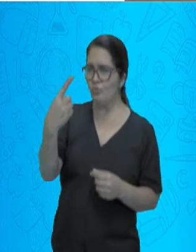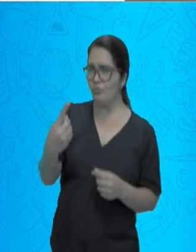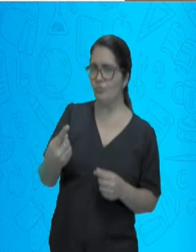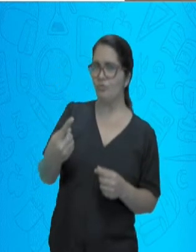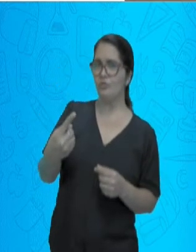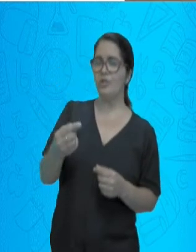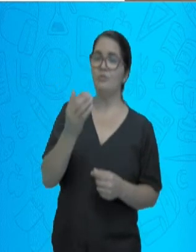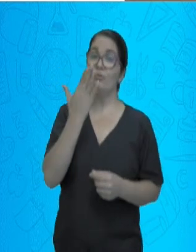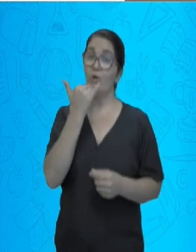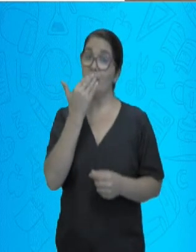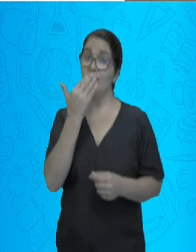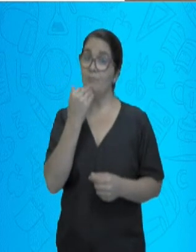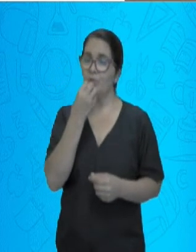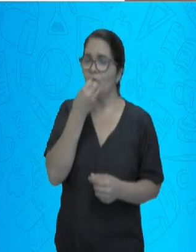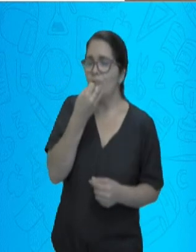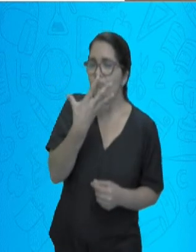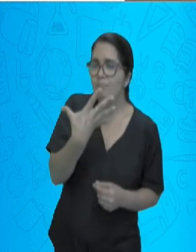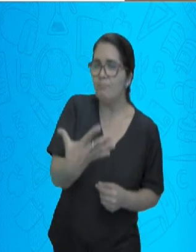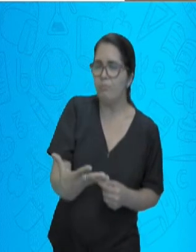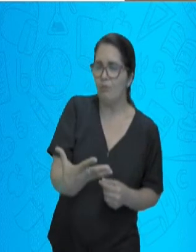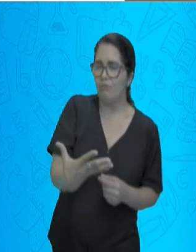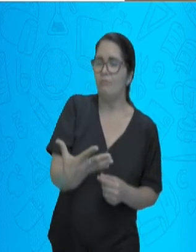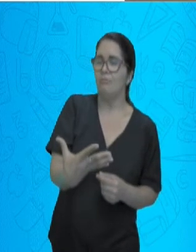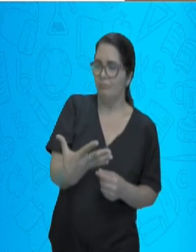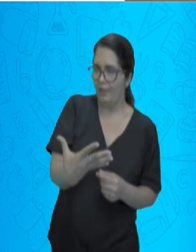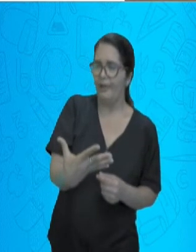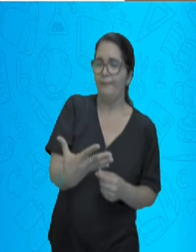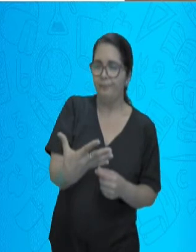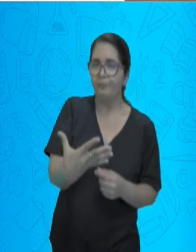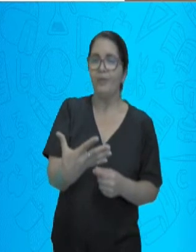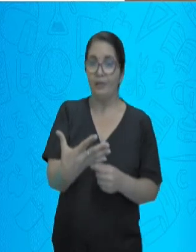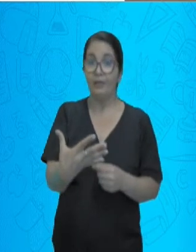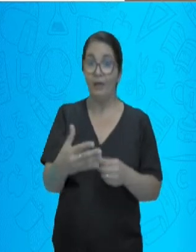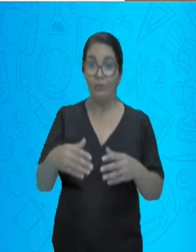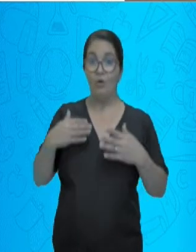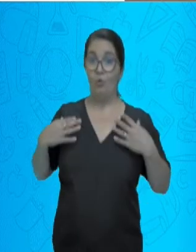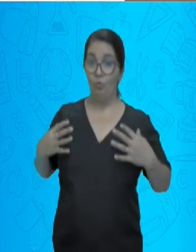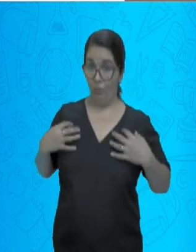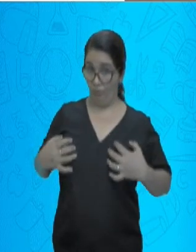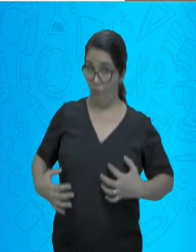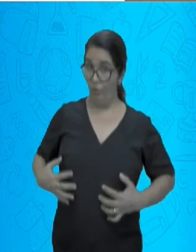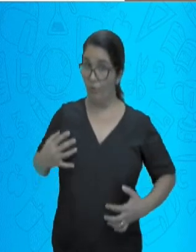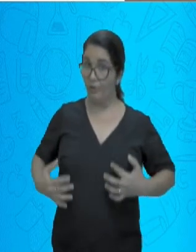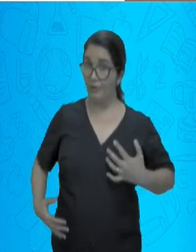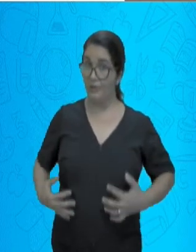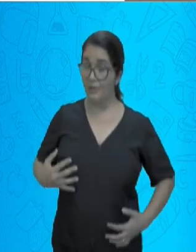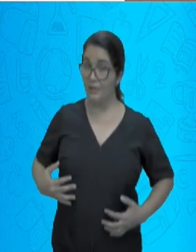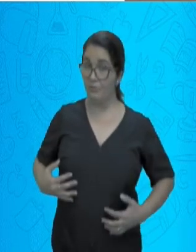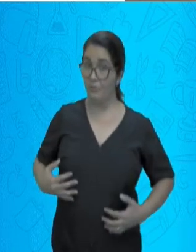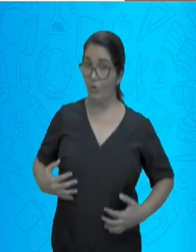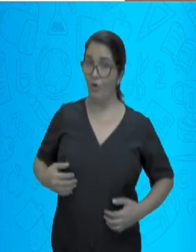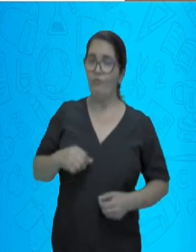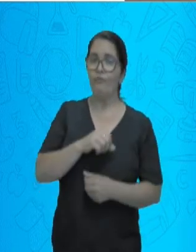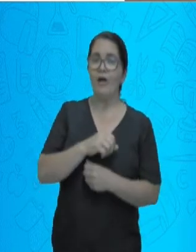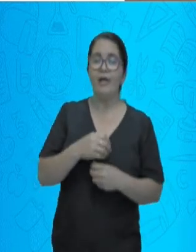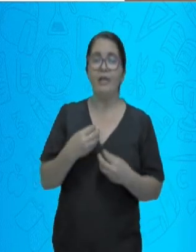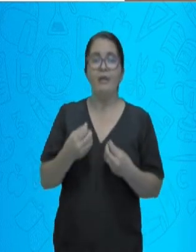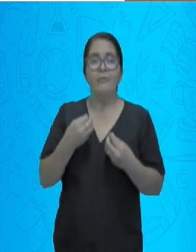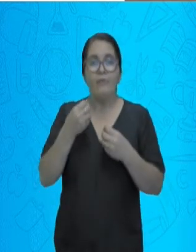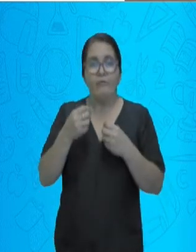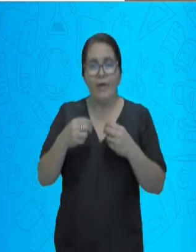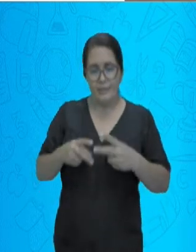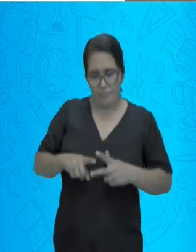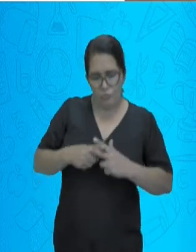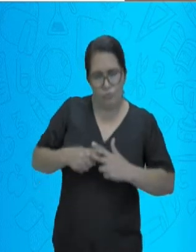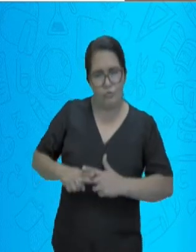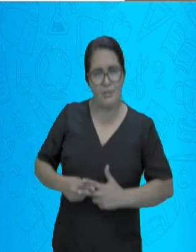ingestão, digestão, para que aconteça também uma boa eliminação. Bom, vamos pensar em uma